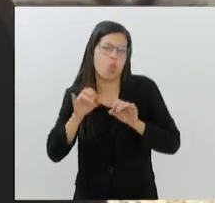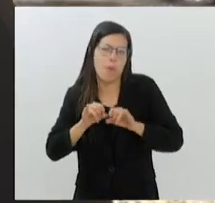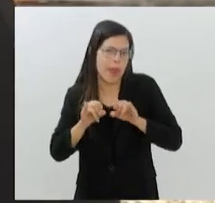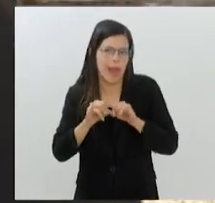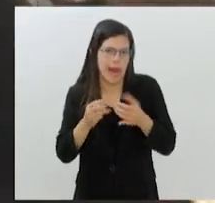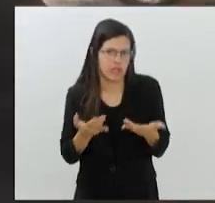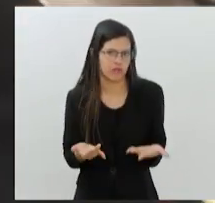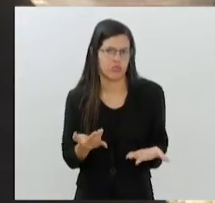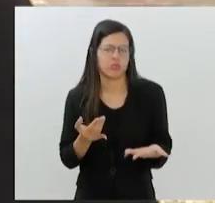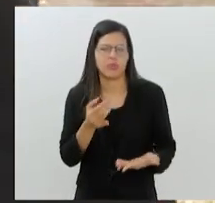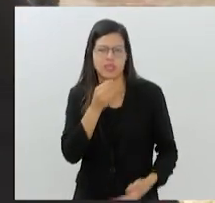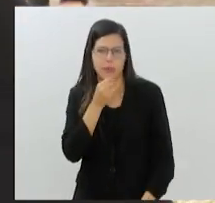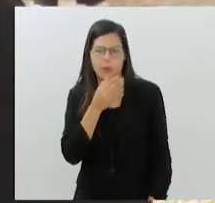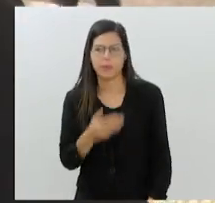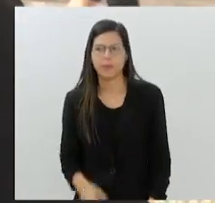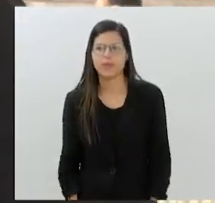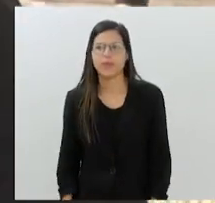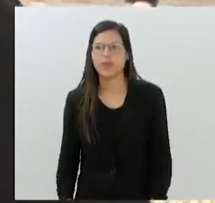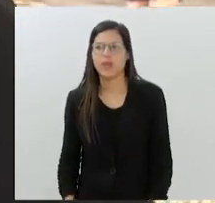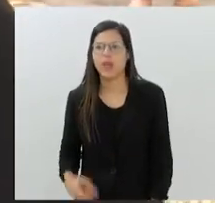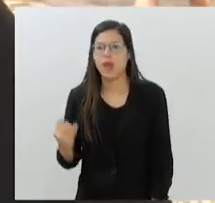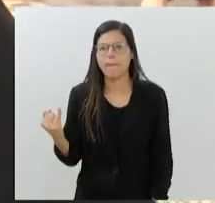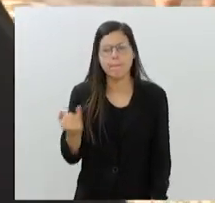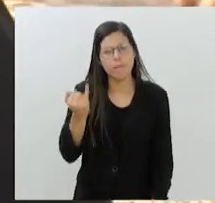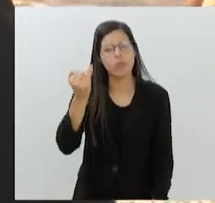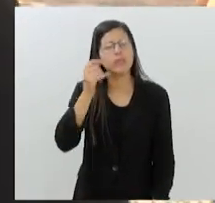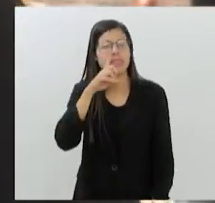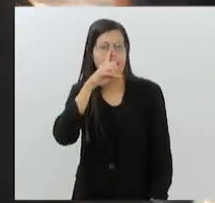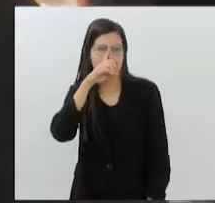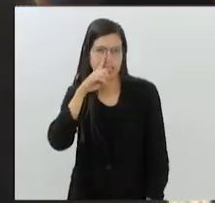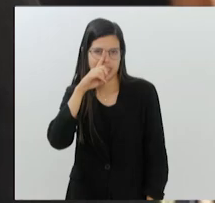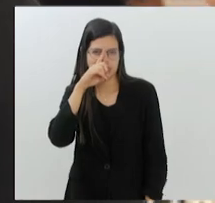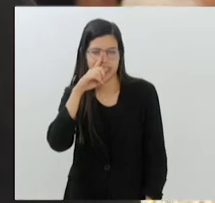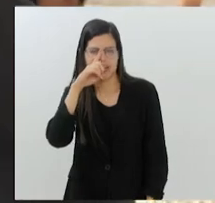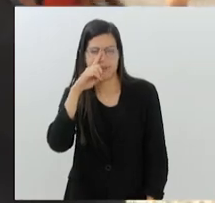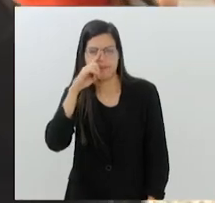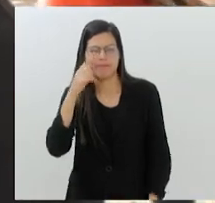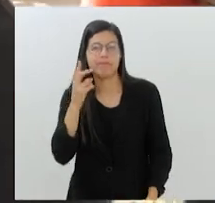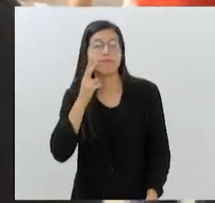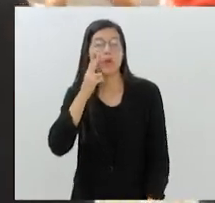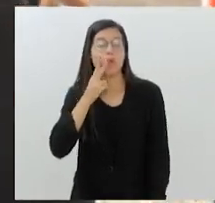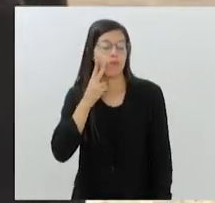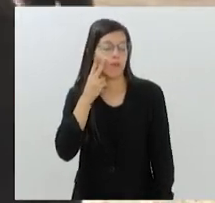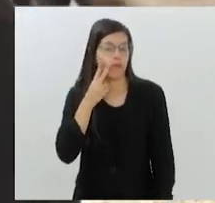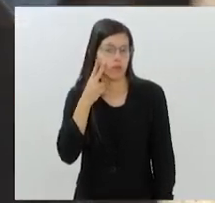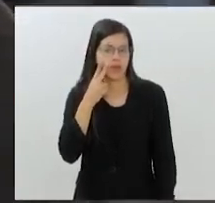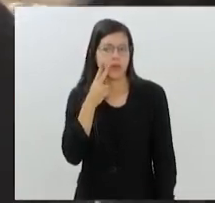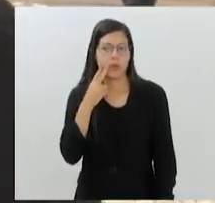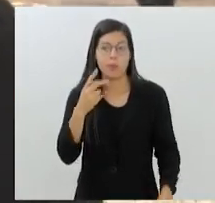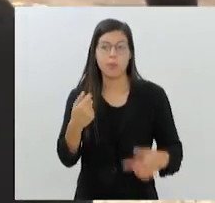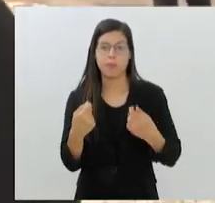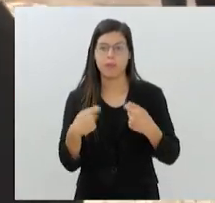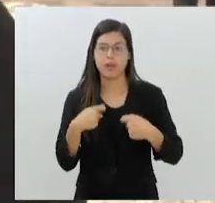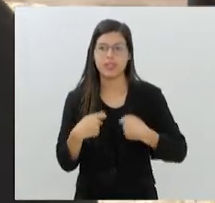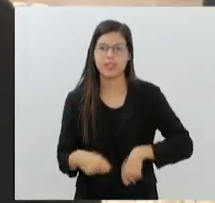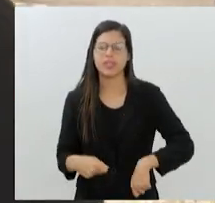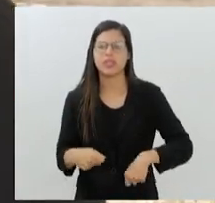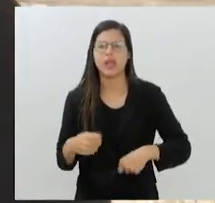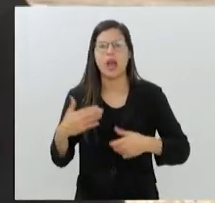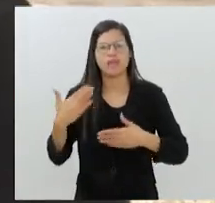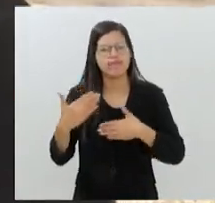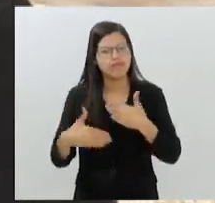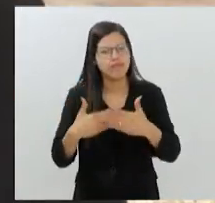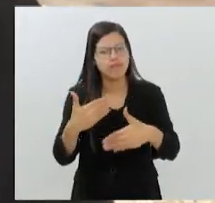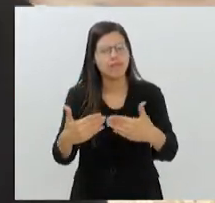Flávia, vale a pena se jogar, vale a pena arriscar. O vinho, ele... você precisa de um certo tempo, de uma certa